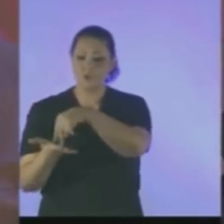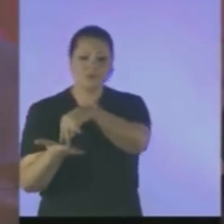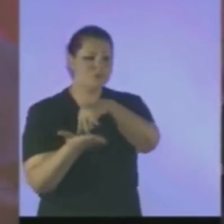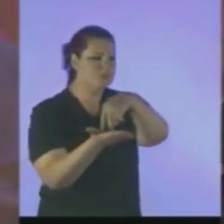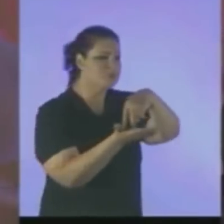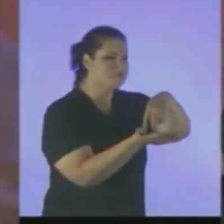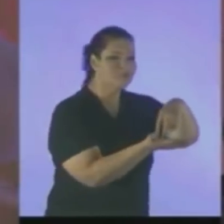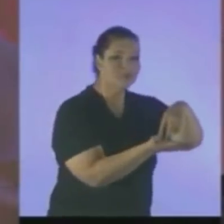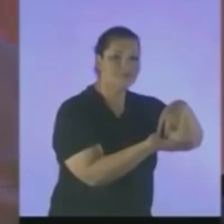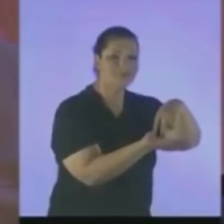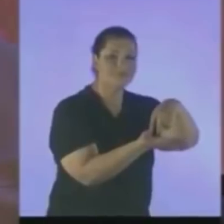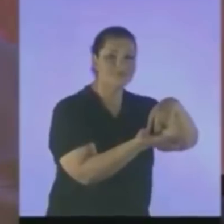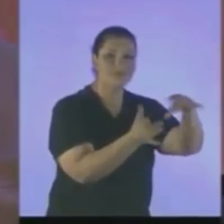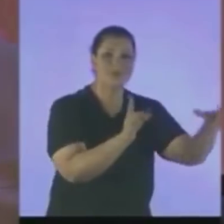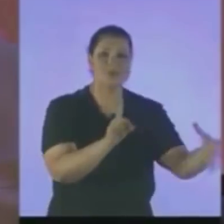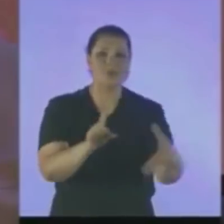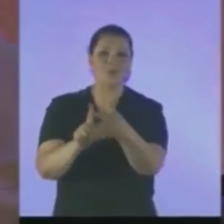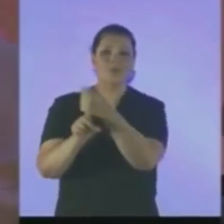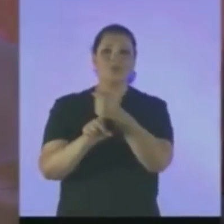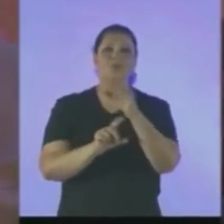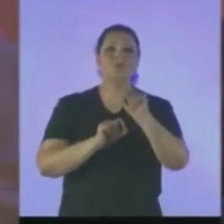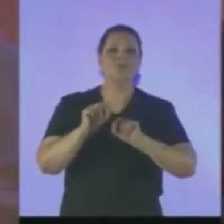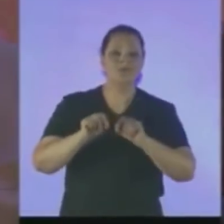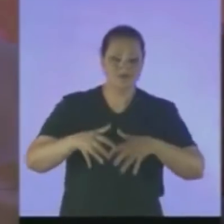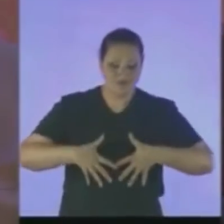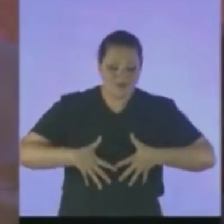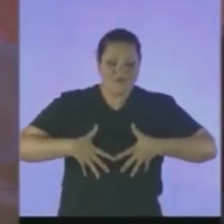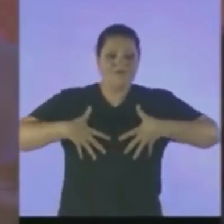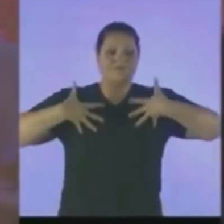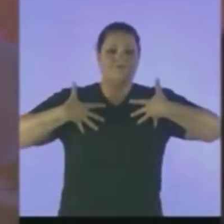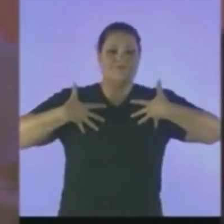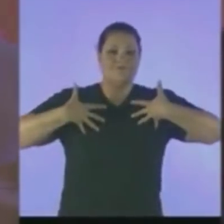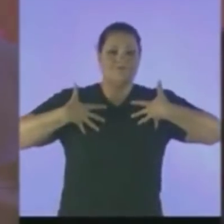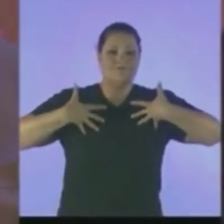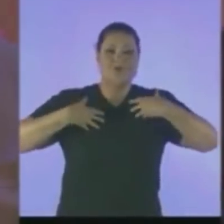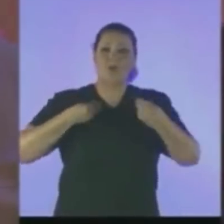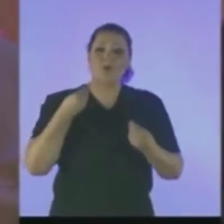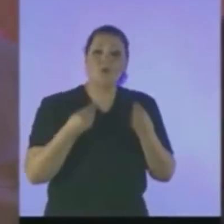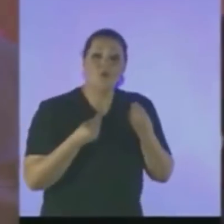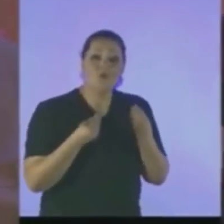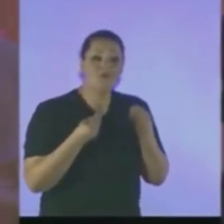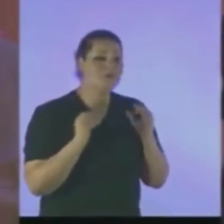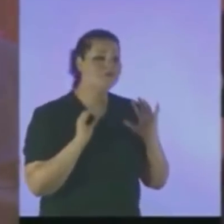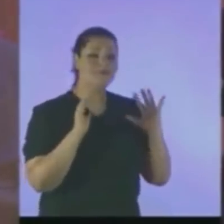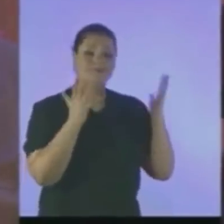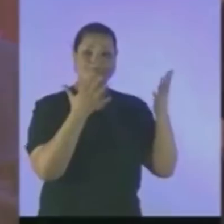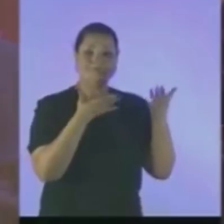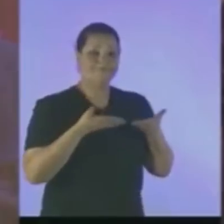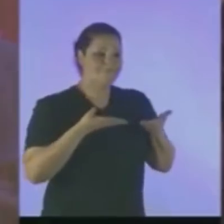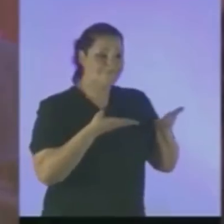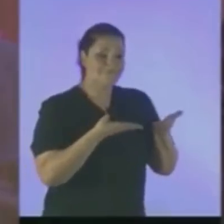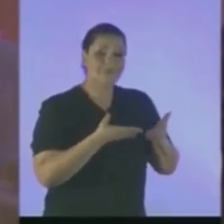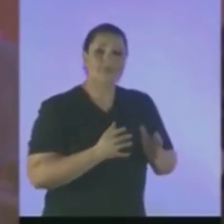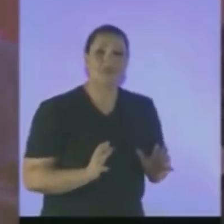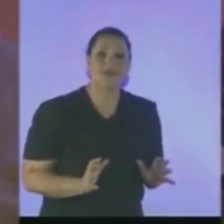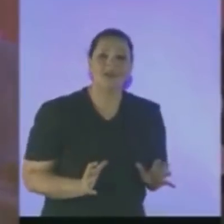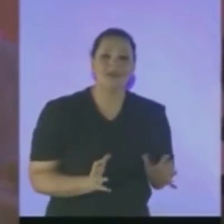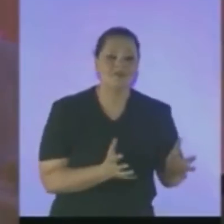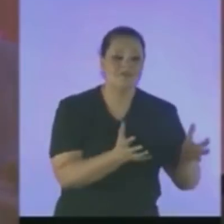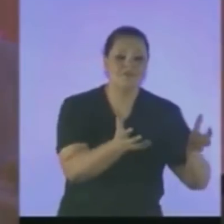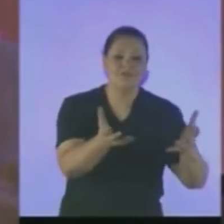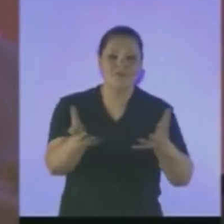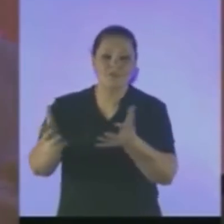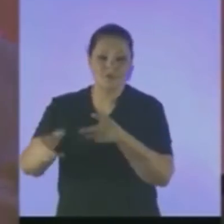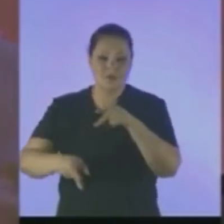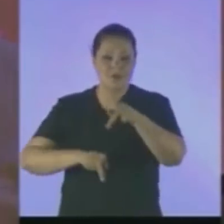pelo orgulho E pela soberba Para negar-vos Vêm influenciando As massas